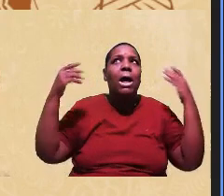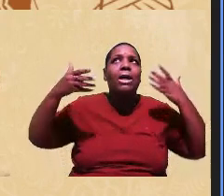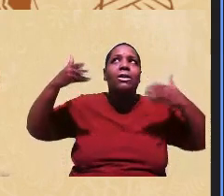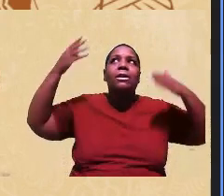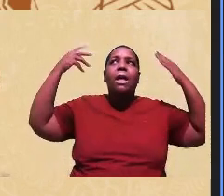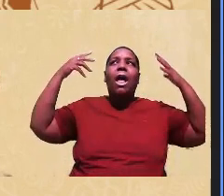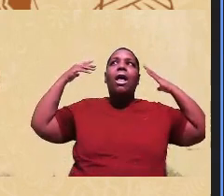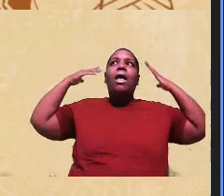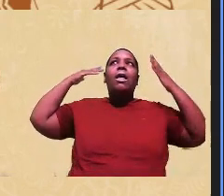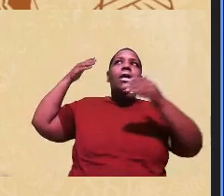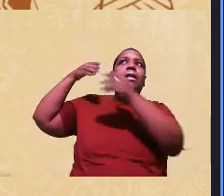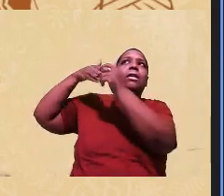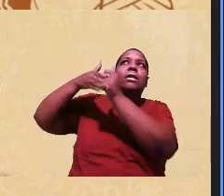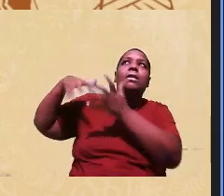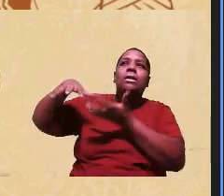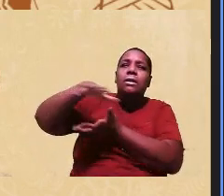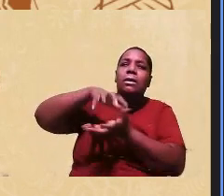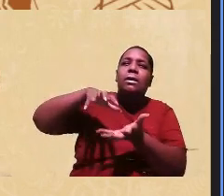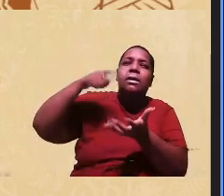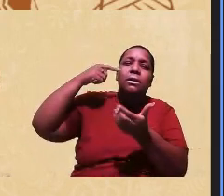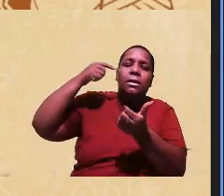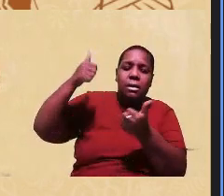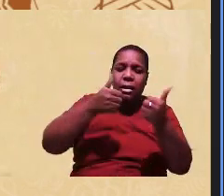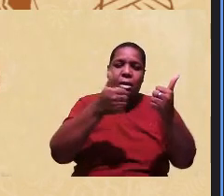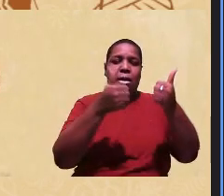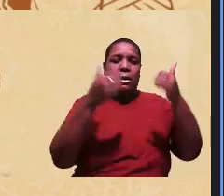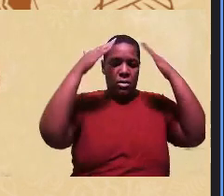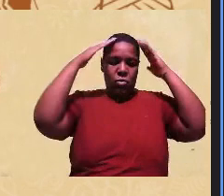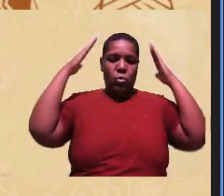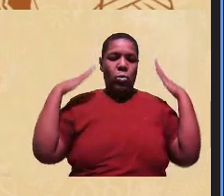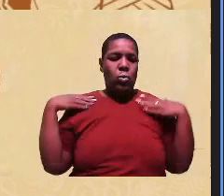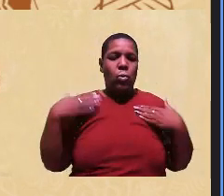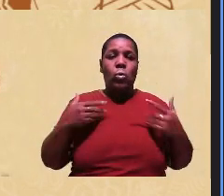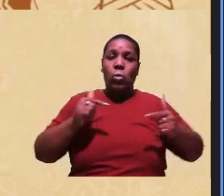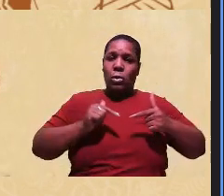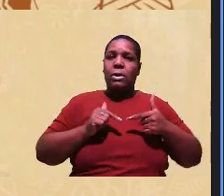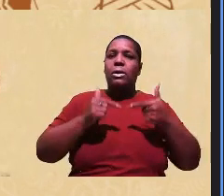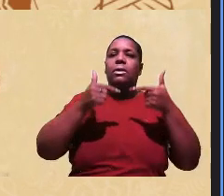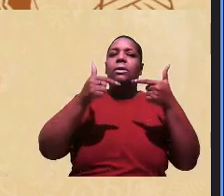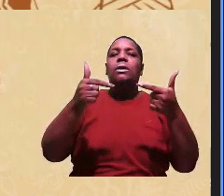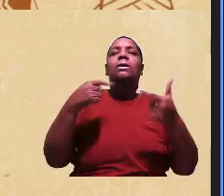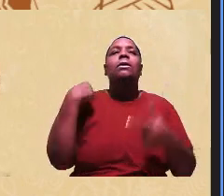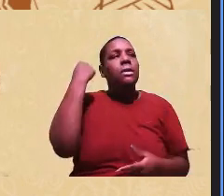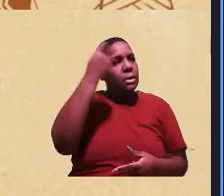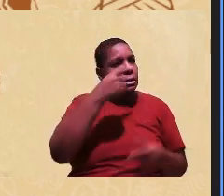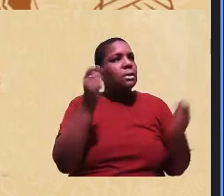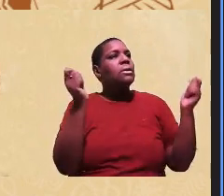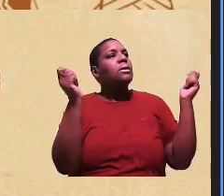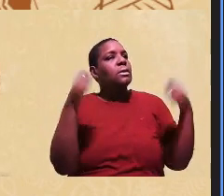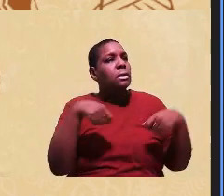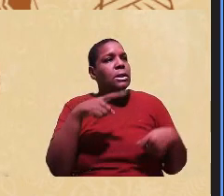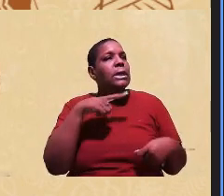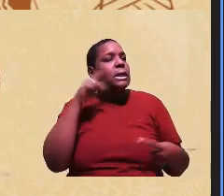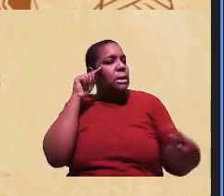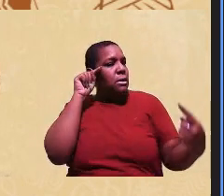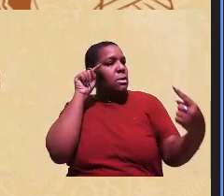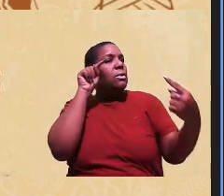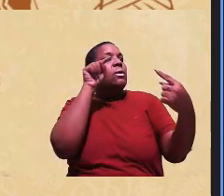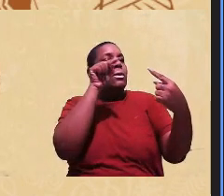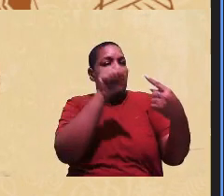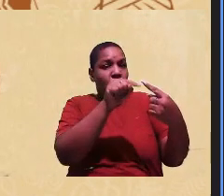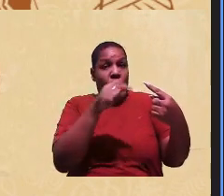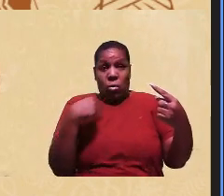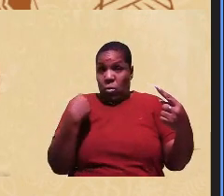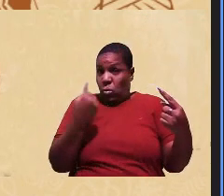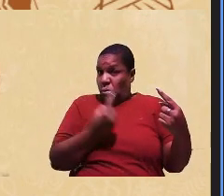orienta e instrumentaliza os nossos corpos as nossas lutas e a nossa condição missão para nós